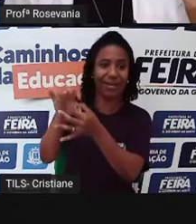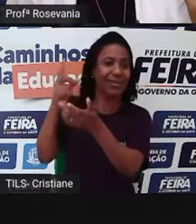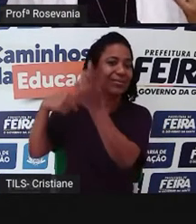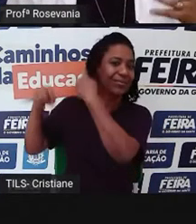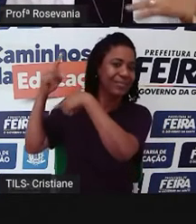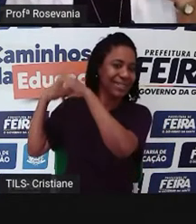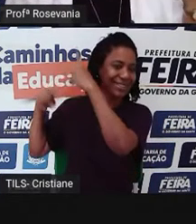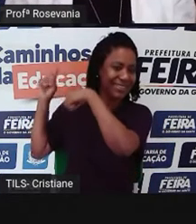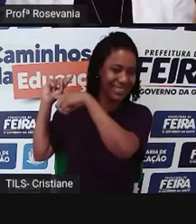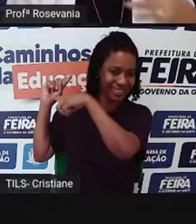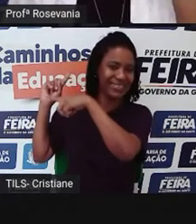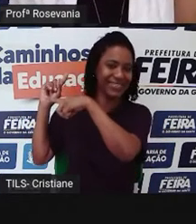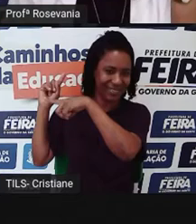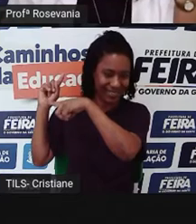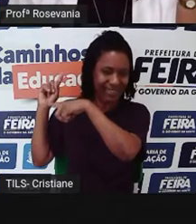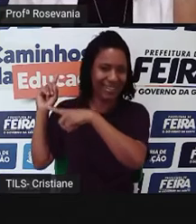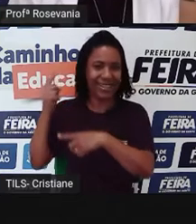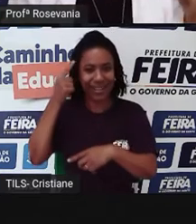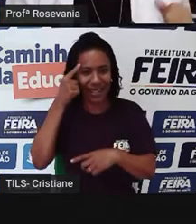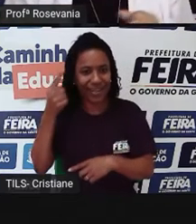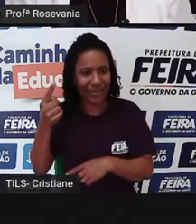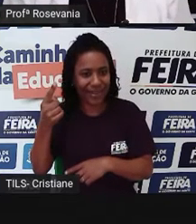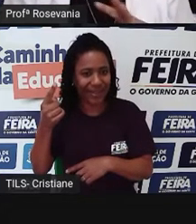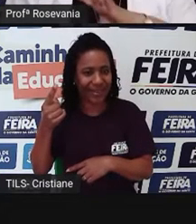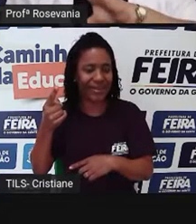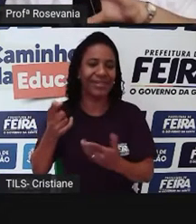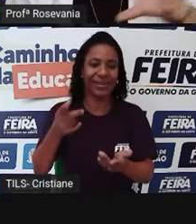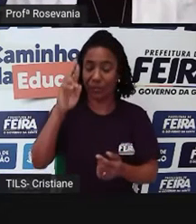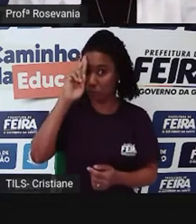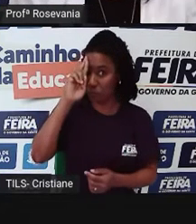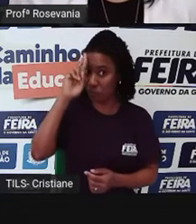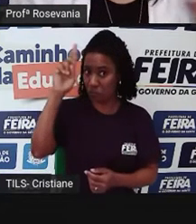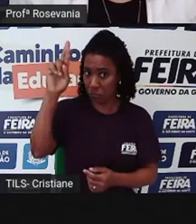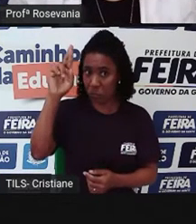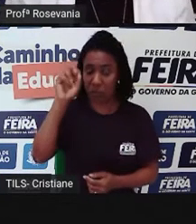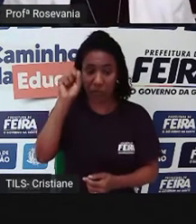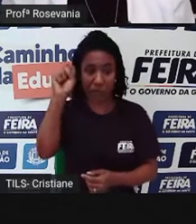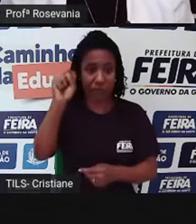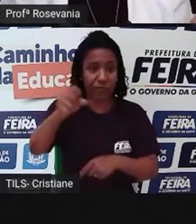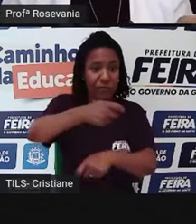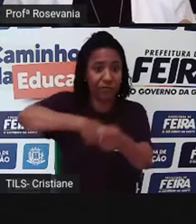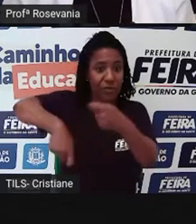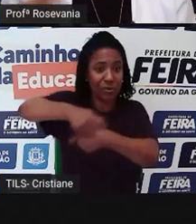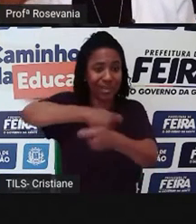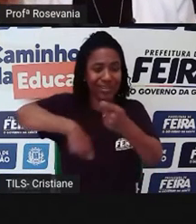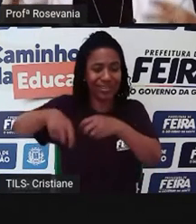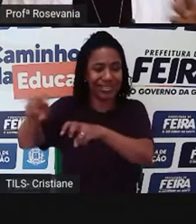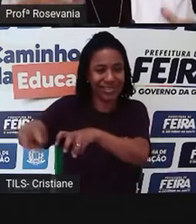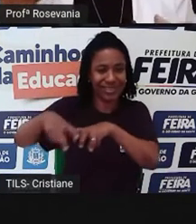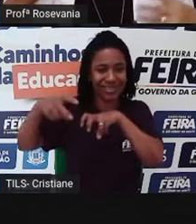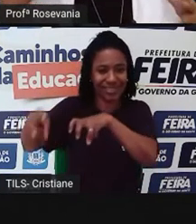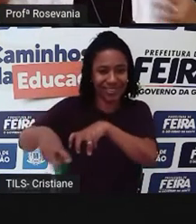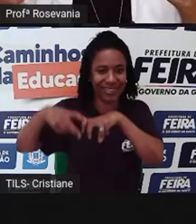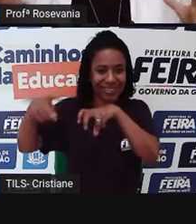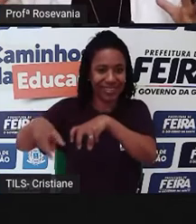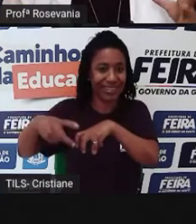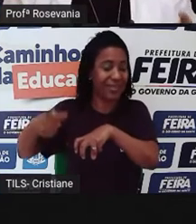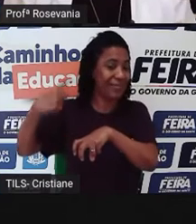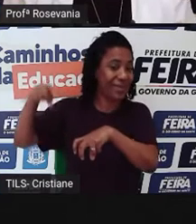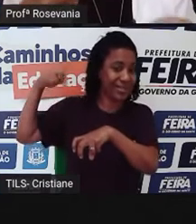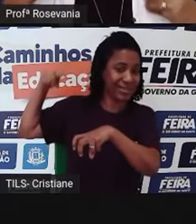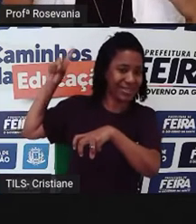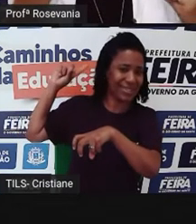né, do feudalismo, que vocês ainda vão até estudar isso, depois nem vão entrar muito nessa parte de história, lá no período